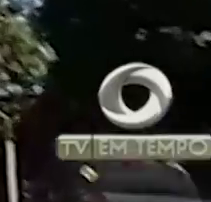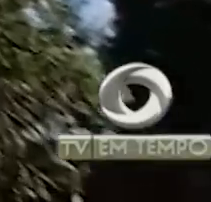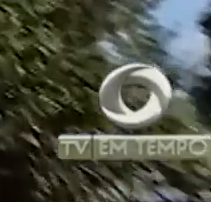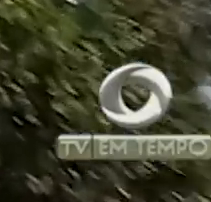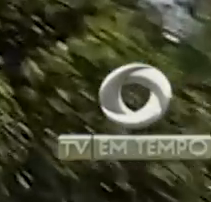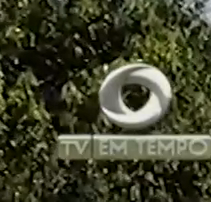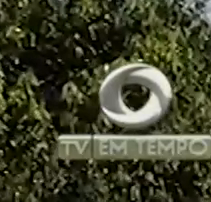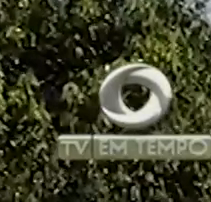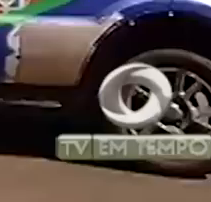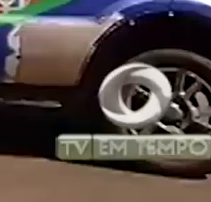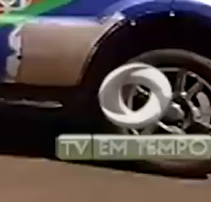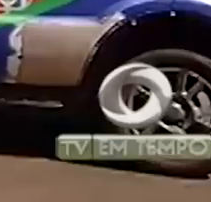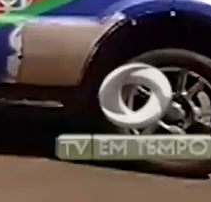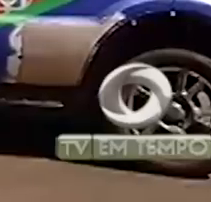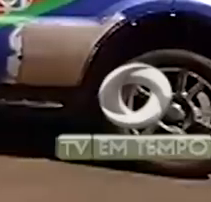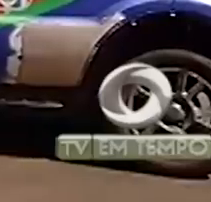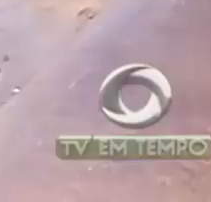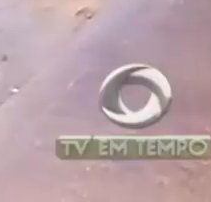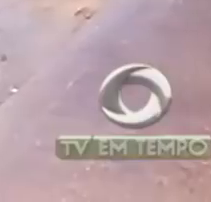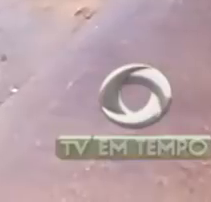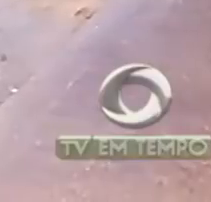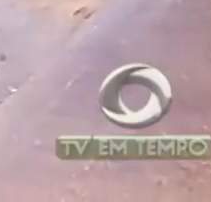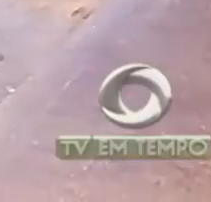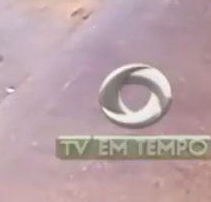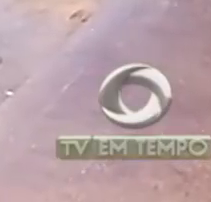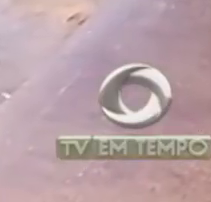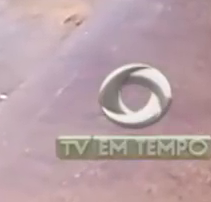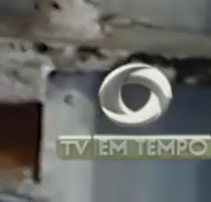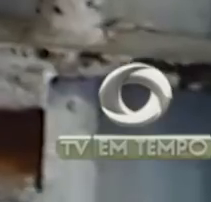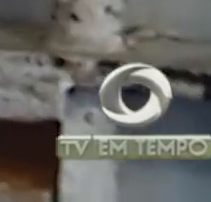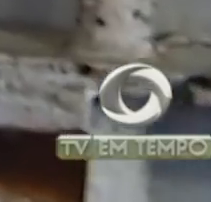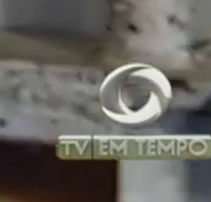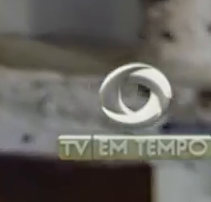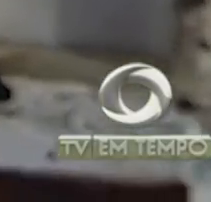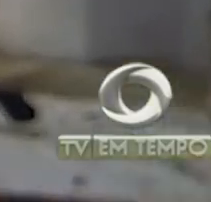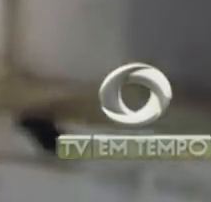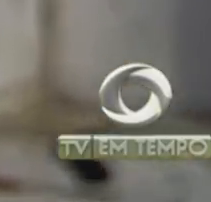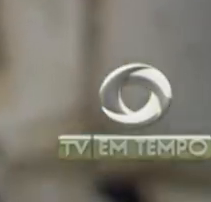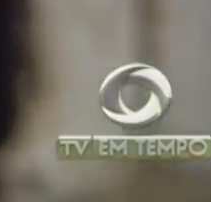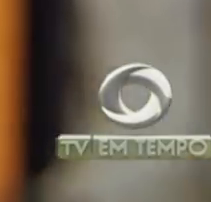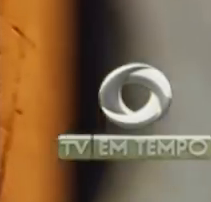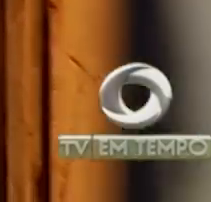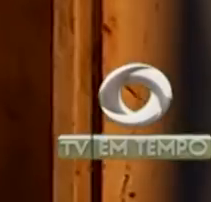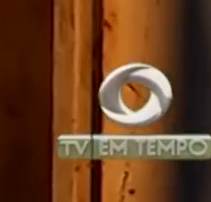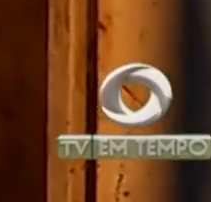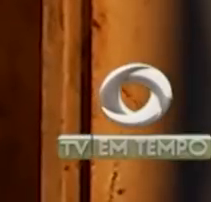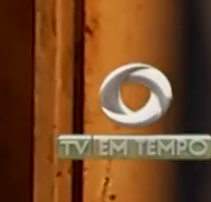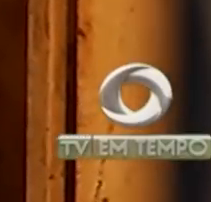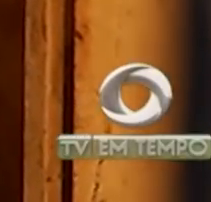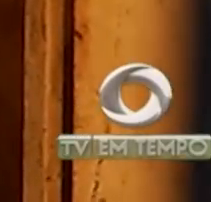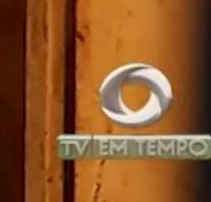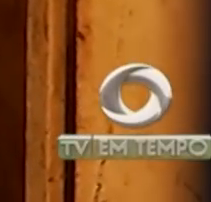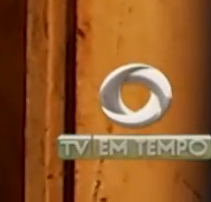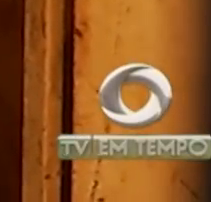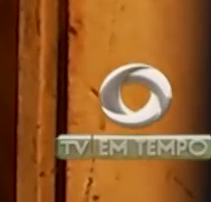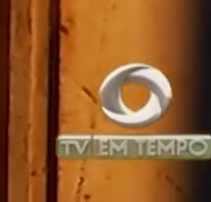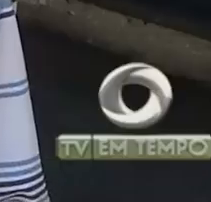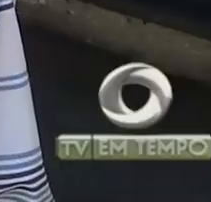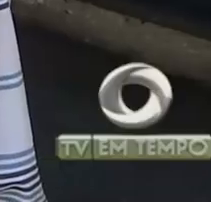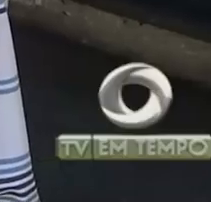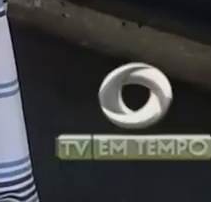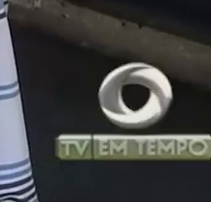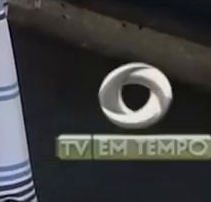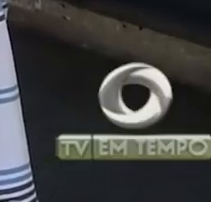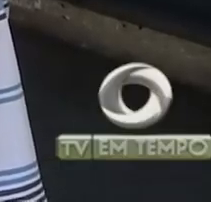A fiscalização é deficiente. As delegacias estão sucateadas. O medo é cada dia maior.